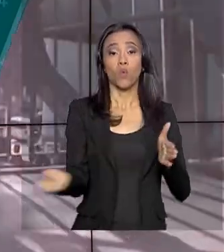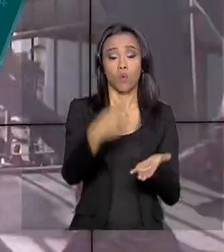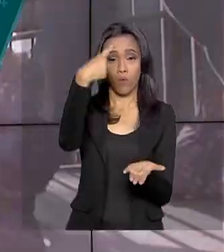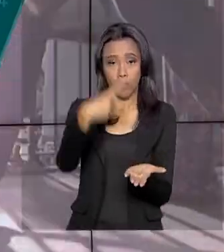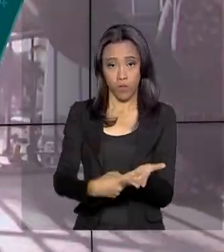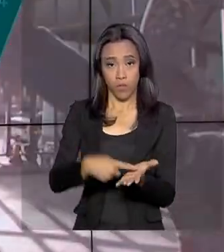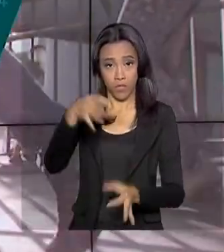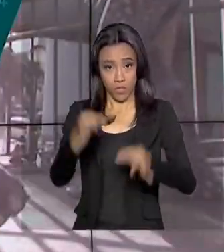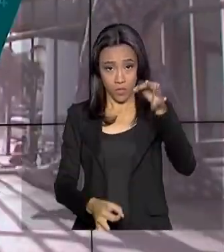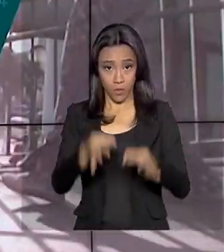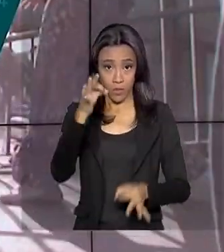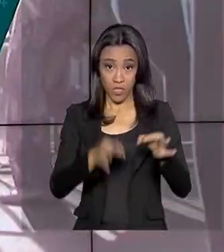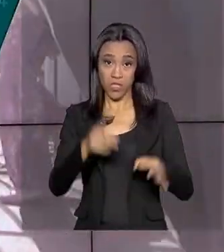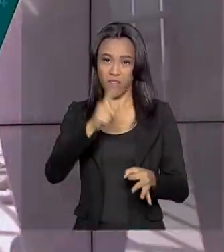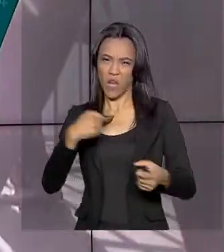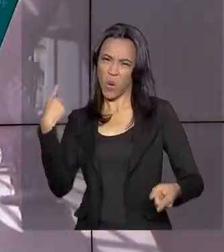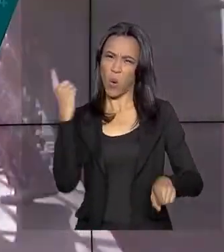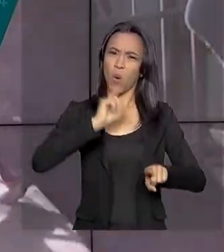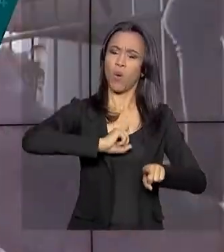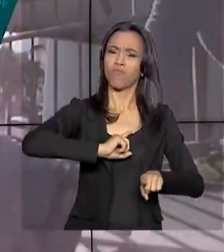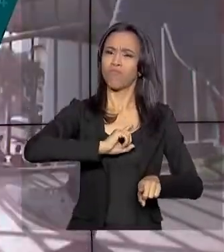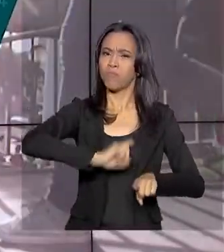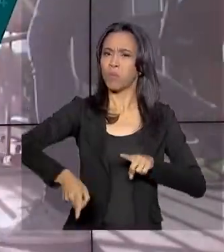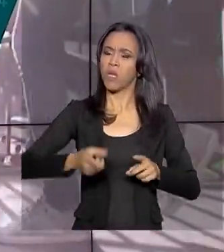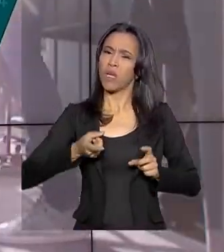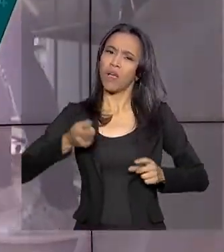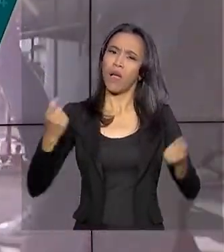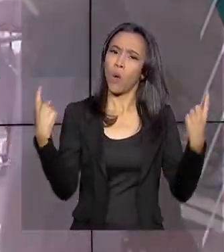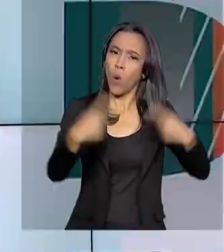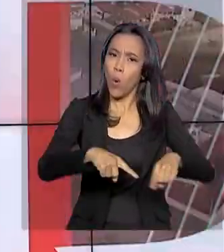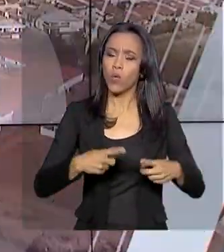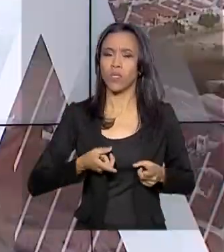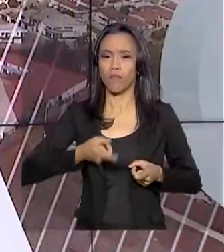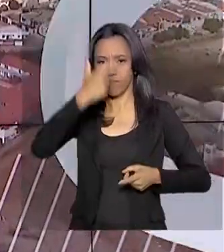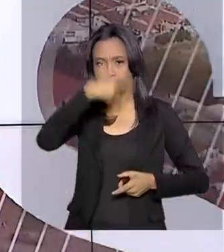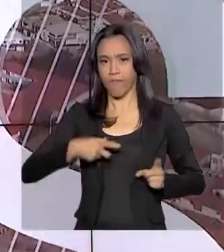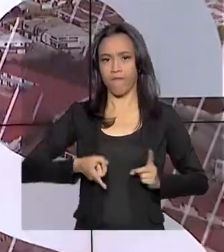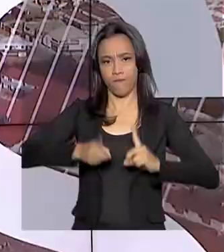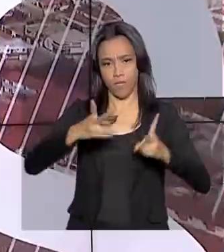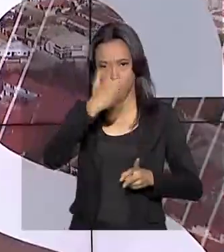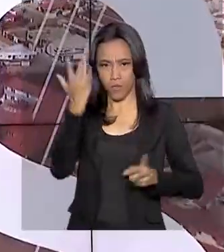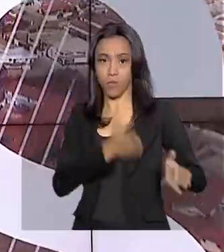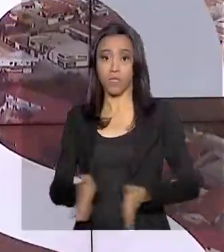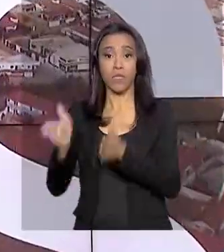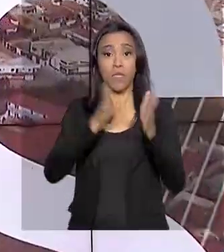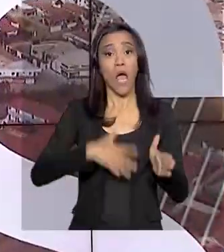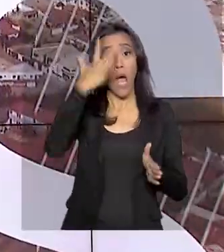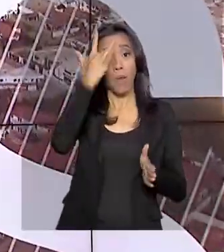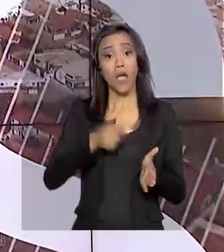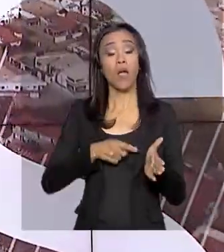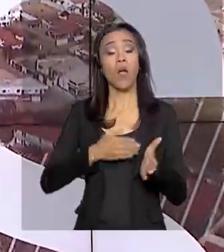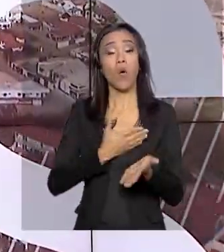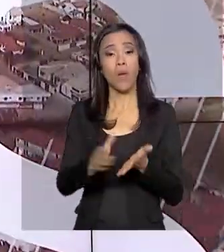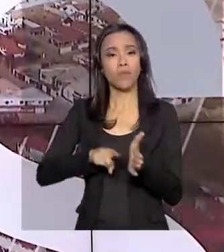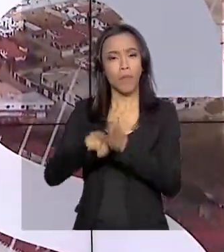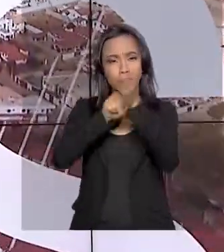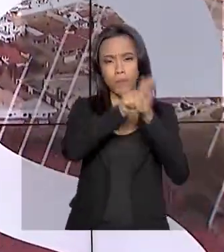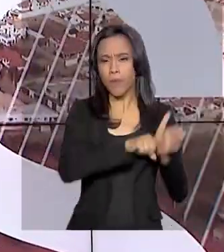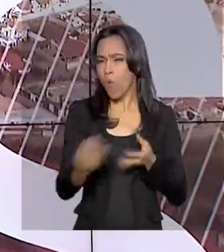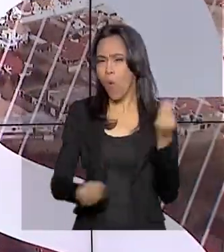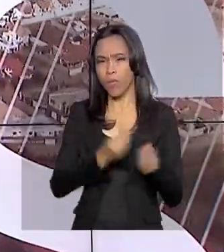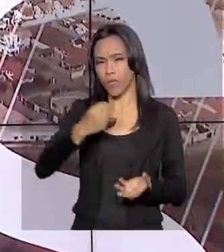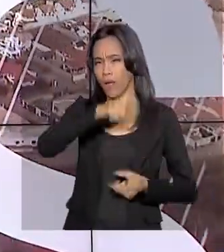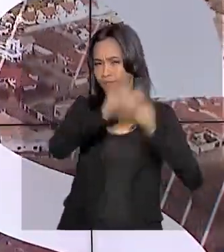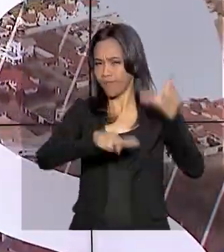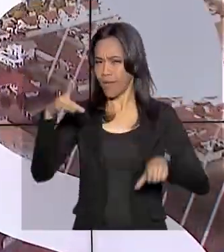reforçar o combate ao tráfico de pessoas no Brasil. E veja também, começa amanhã em todo o país, uma pesquisa para saber como anda a saúde do